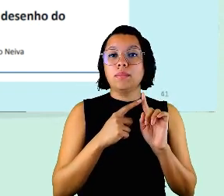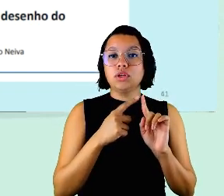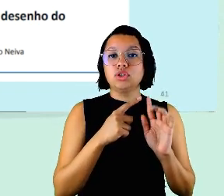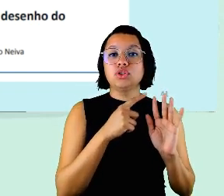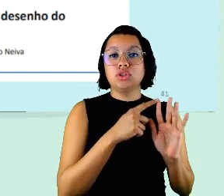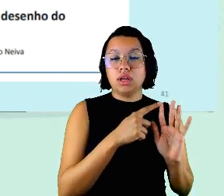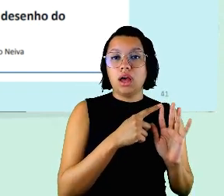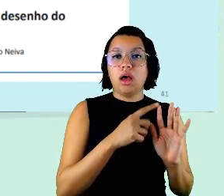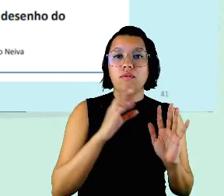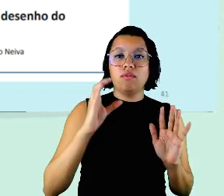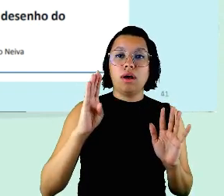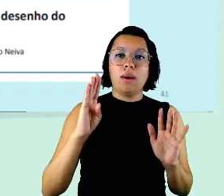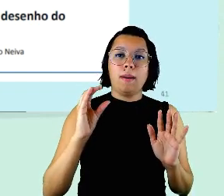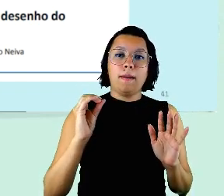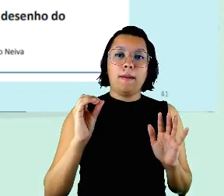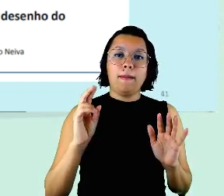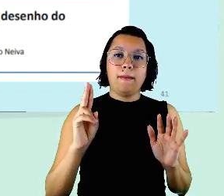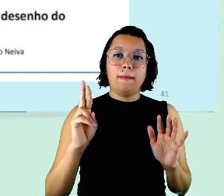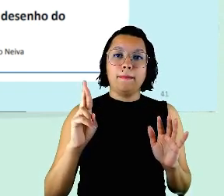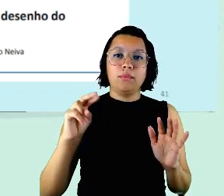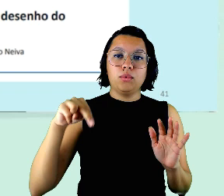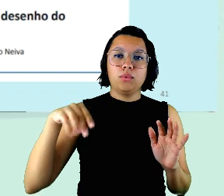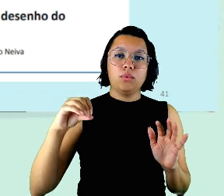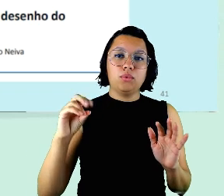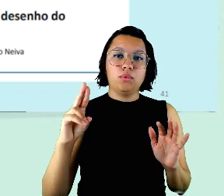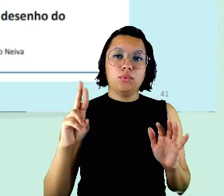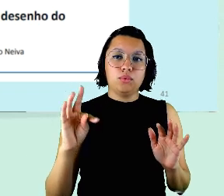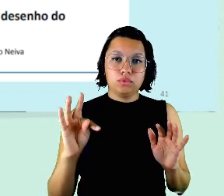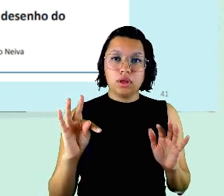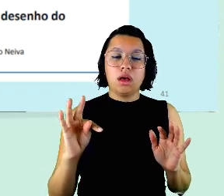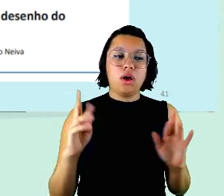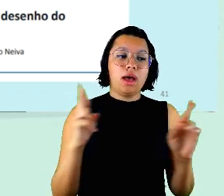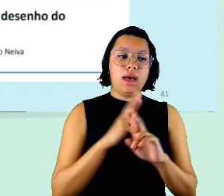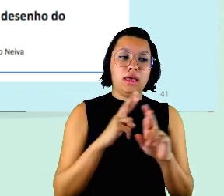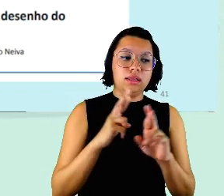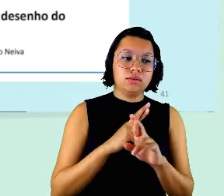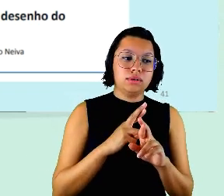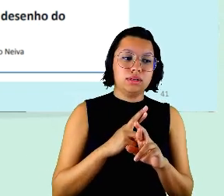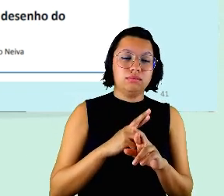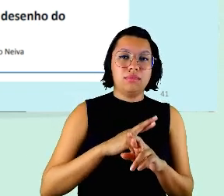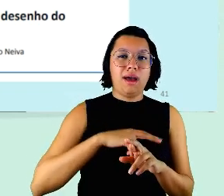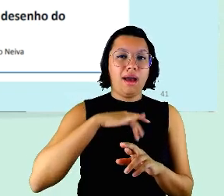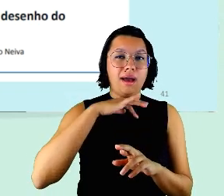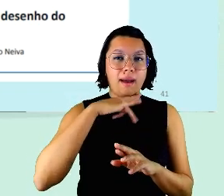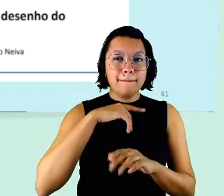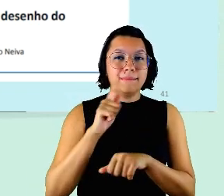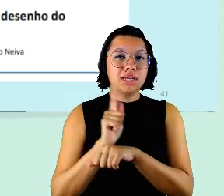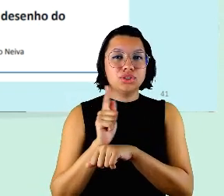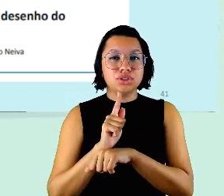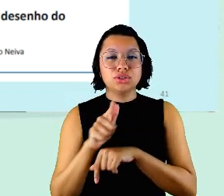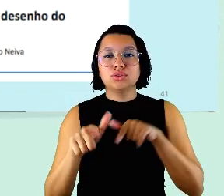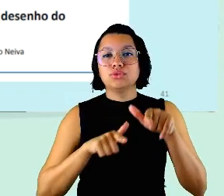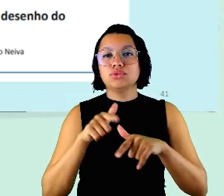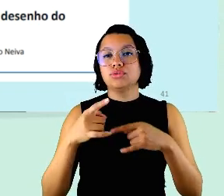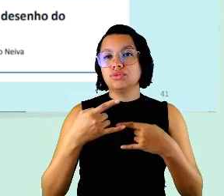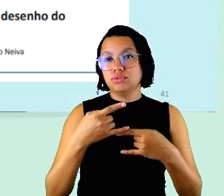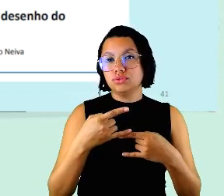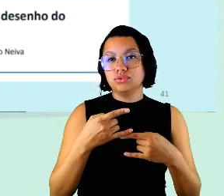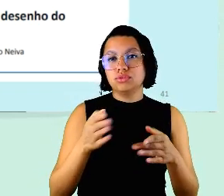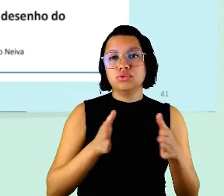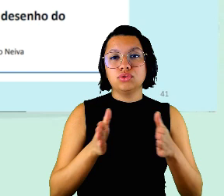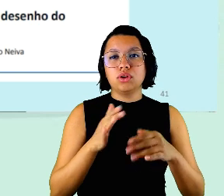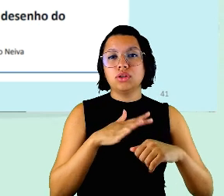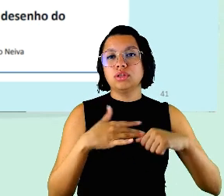em função da da má gestão do teletrabalho durante a pandemia então veja só o que pode